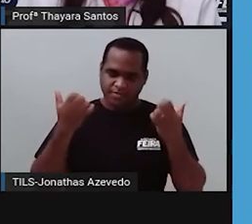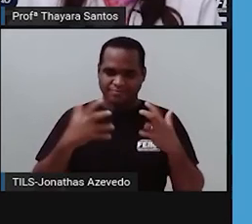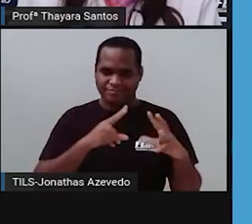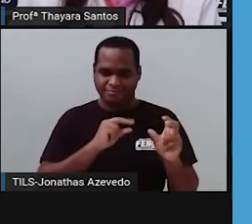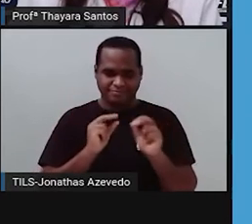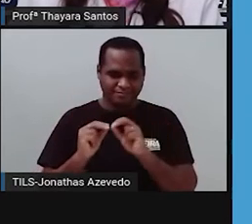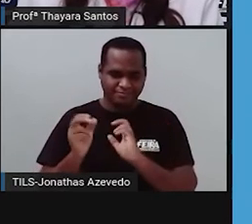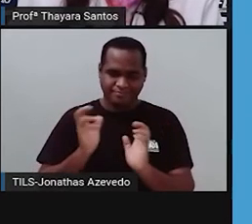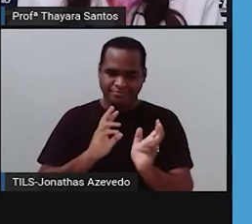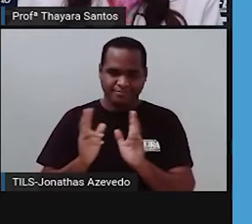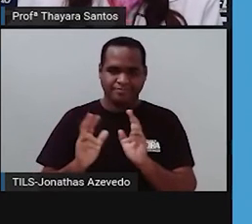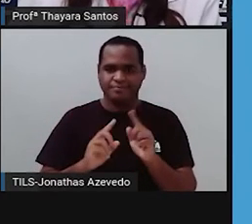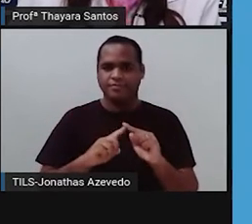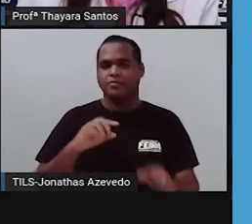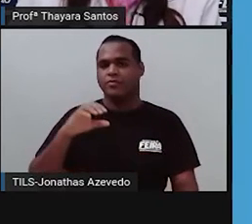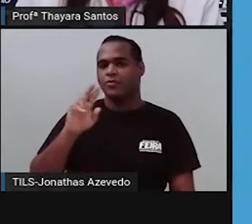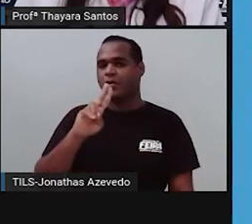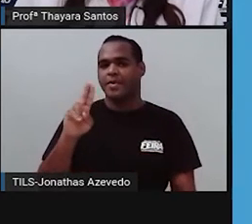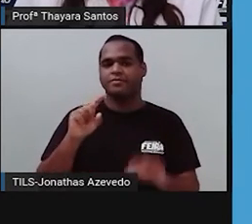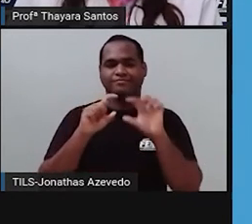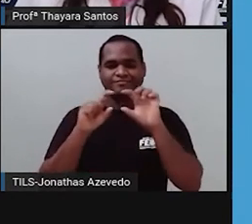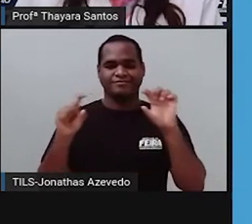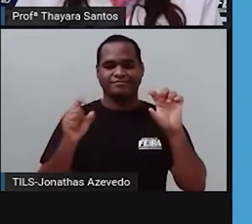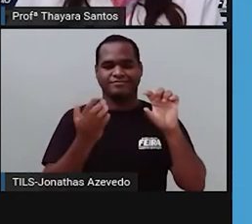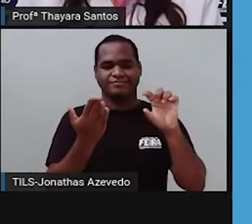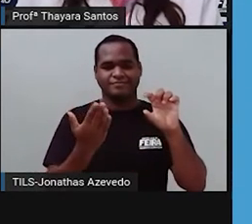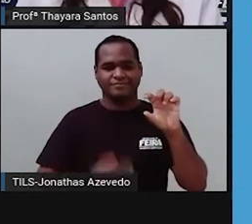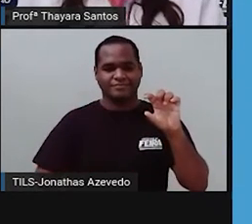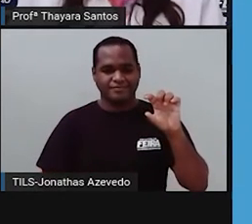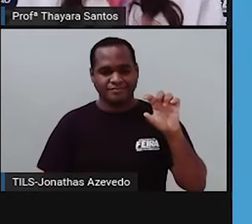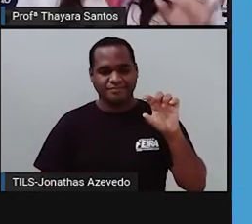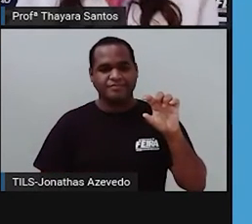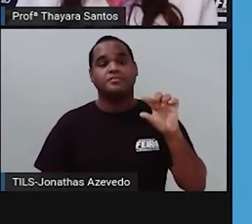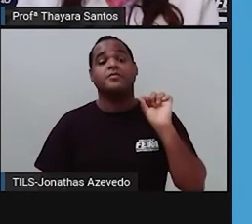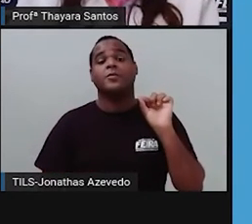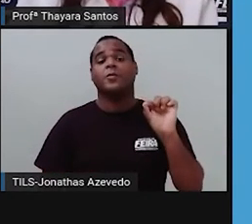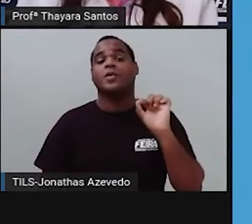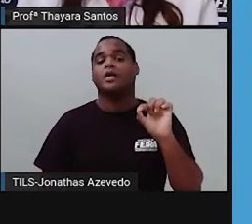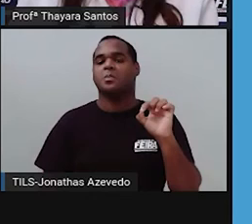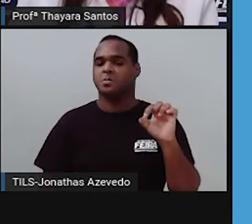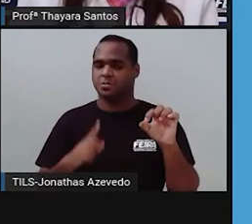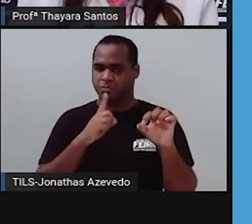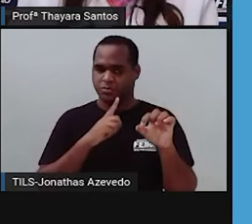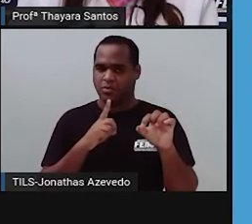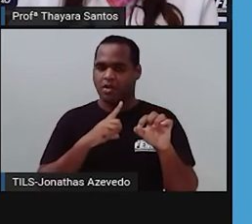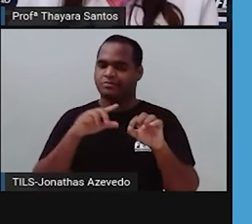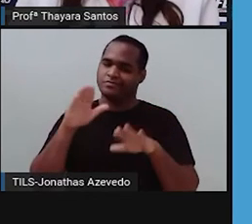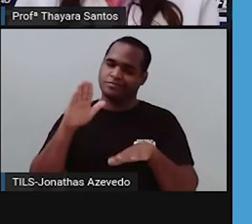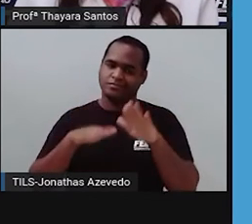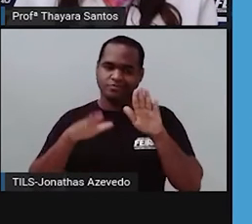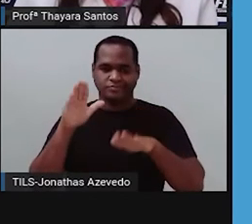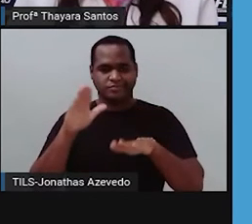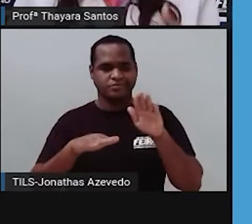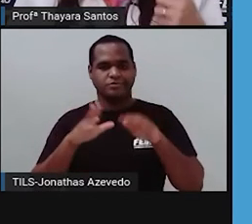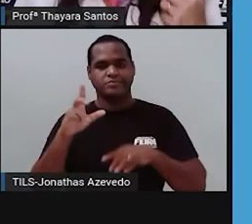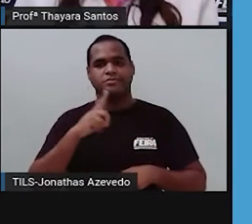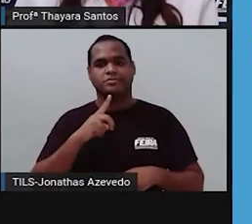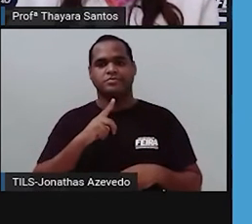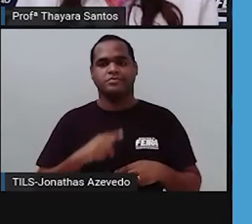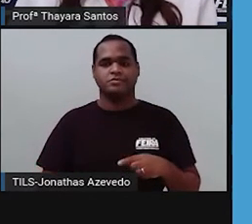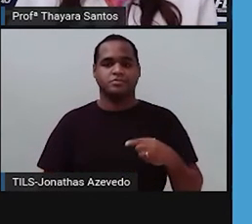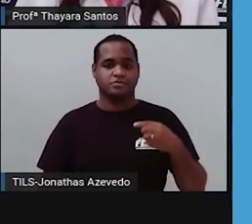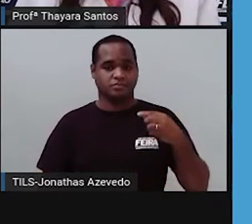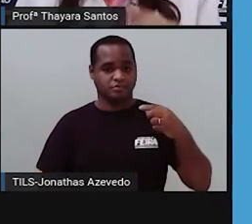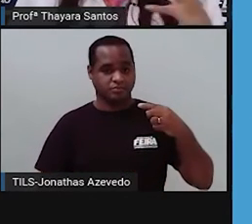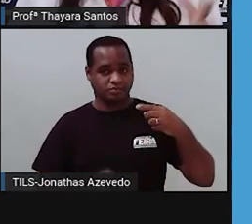que é o tecido conjuntivo. Só que esse tecido conjuntivo, ele tem algumas variações, como a gente vai ver. Então, esse